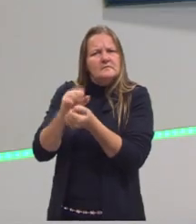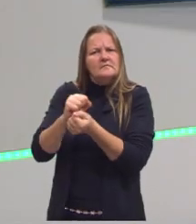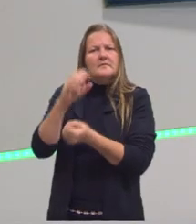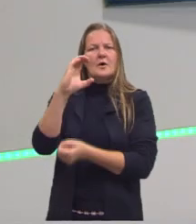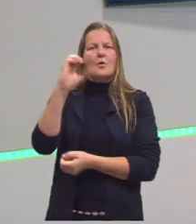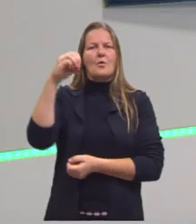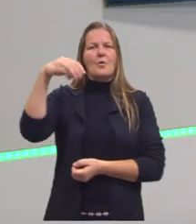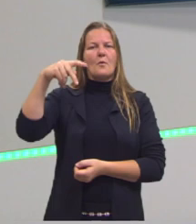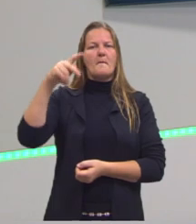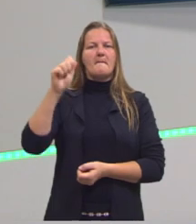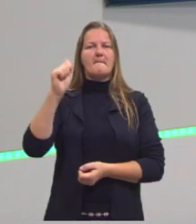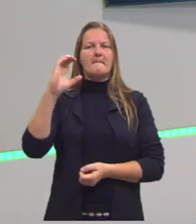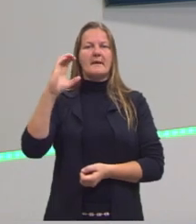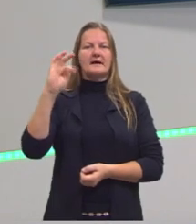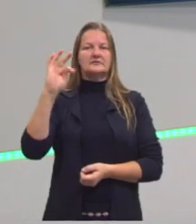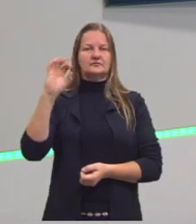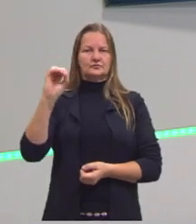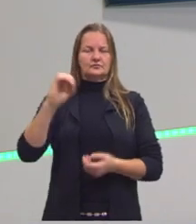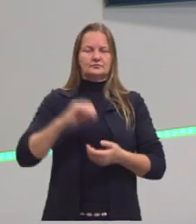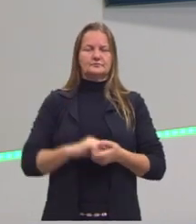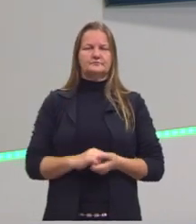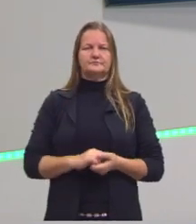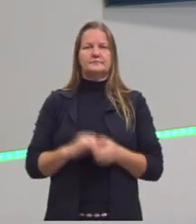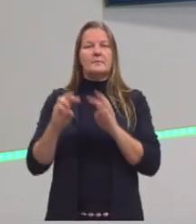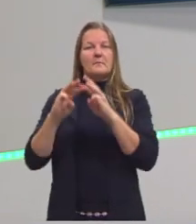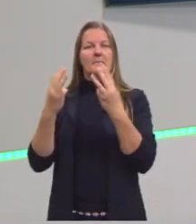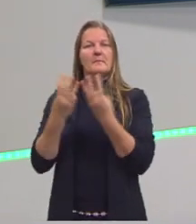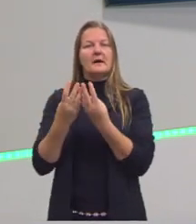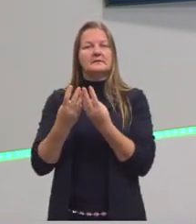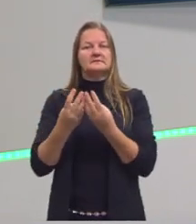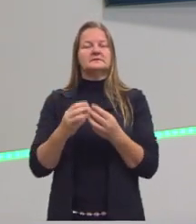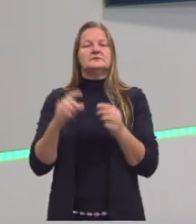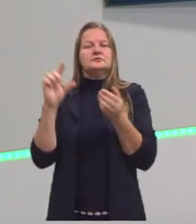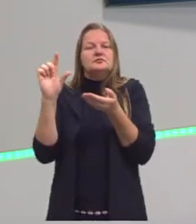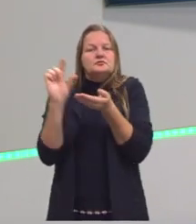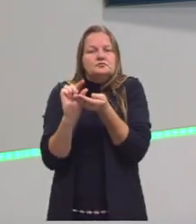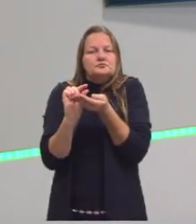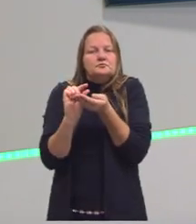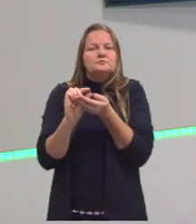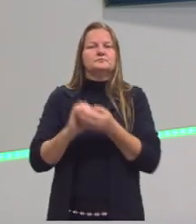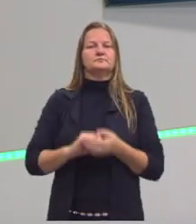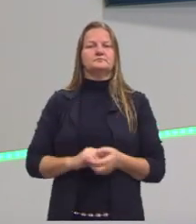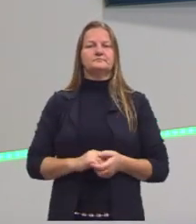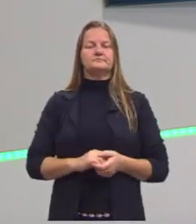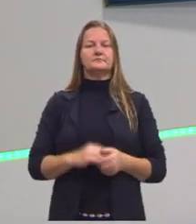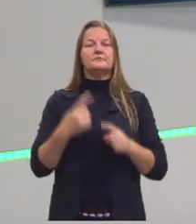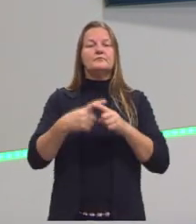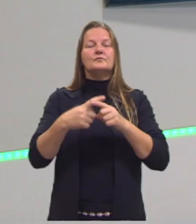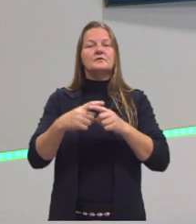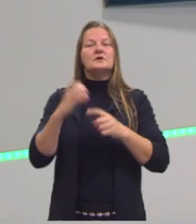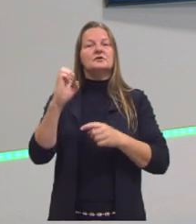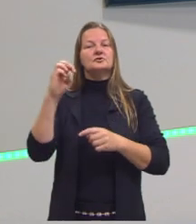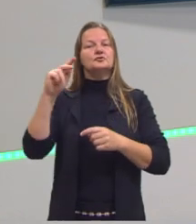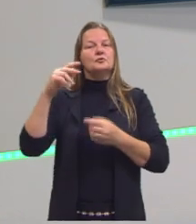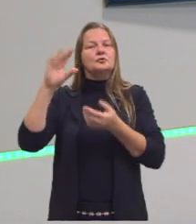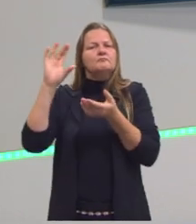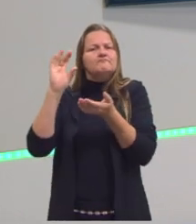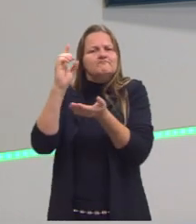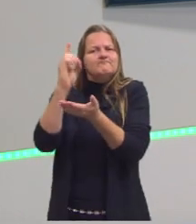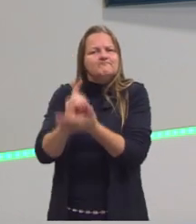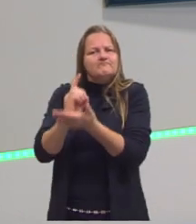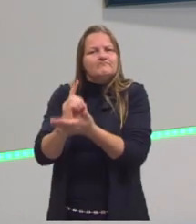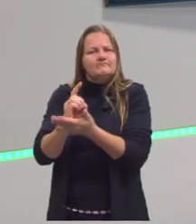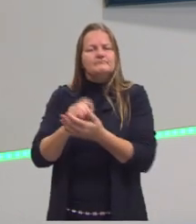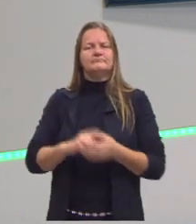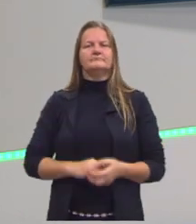consegue ter uma quantidade maior de massa do chumbo em um espaço menor, porque o chumbo é muito mais denso do que